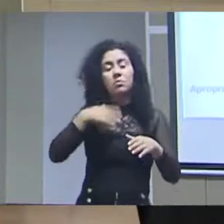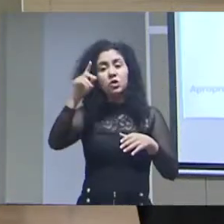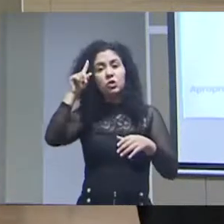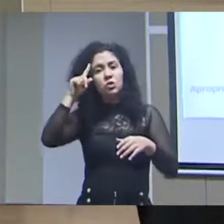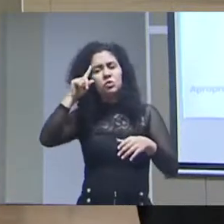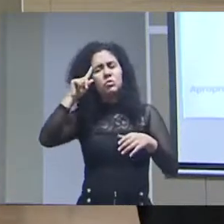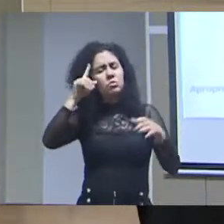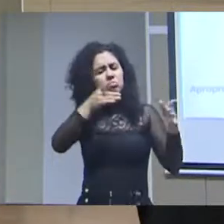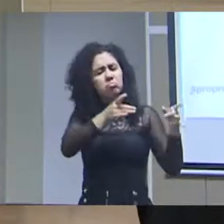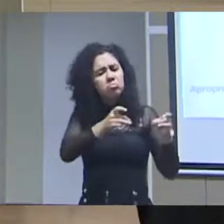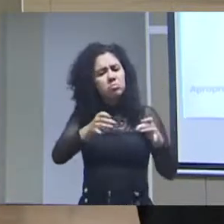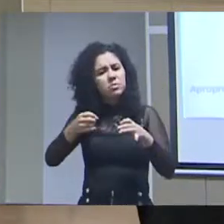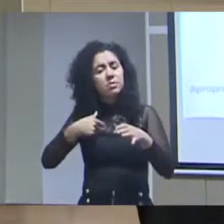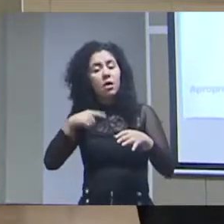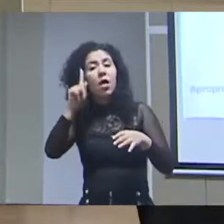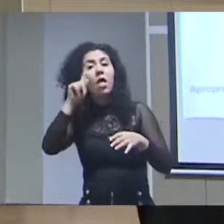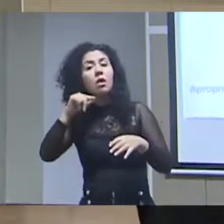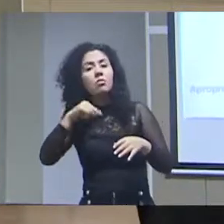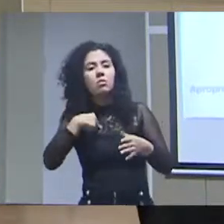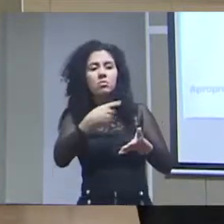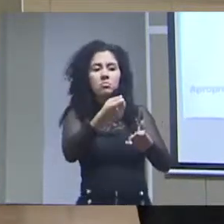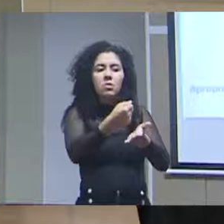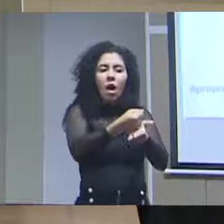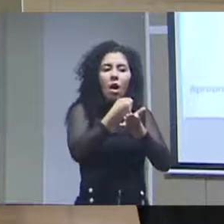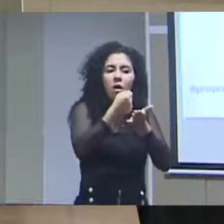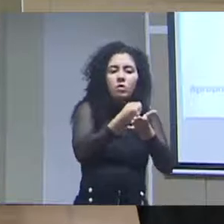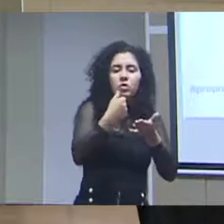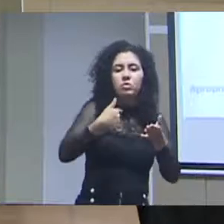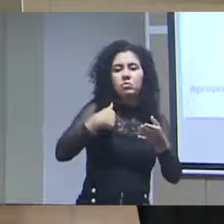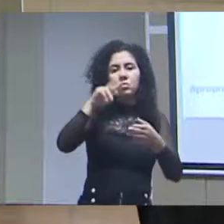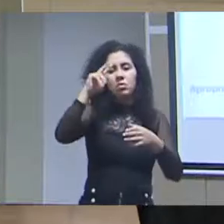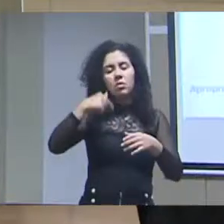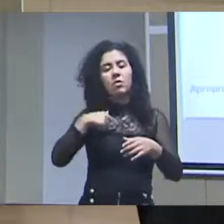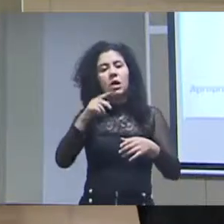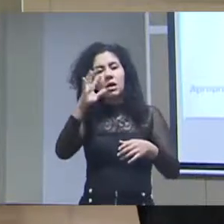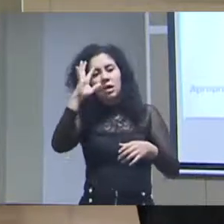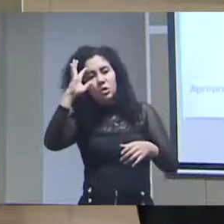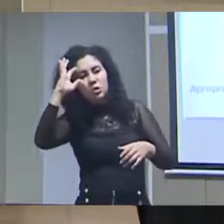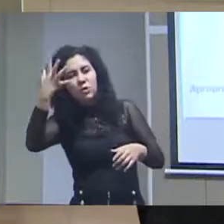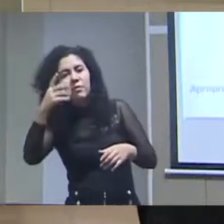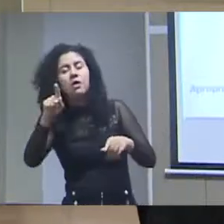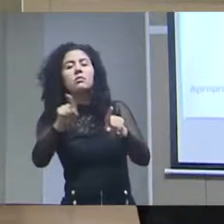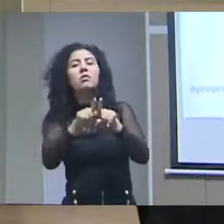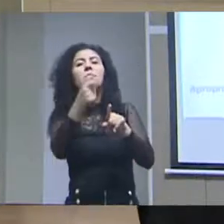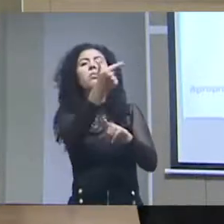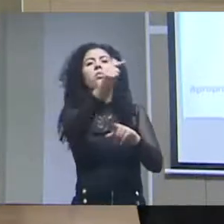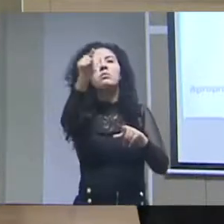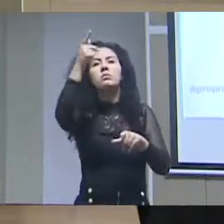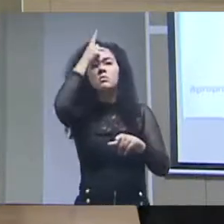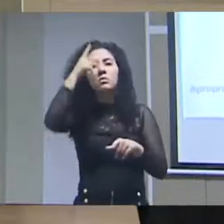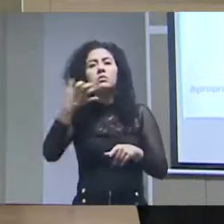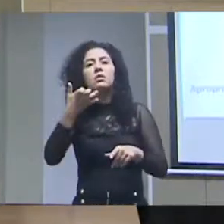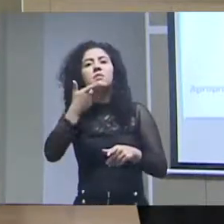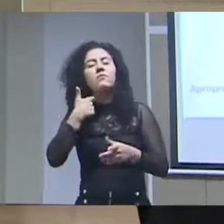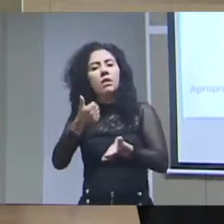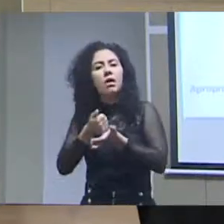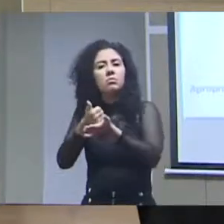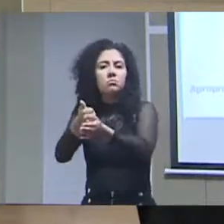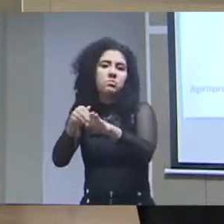dia a dia, favorecendo a sua tomada de decisão para si e para todos aqueles que ele quer favorecer.